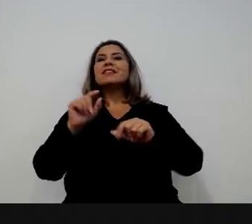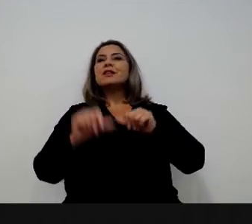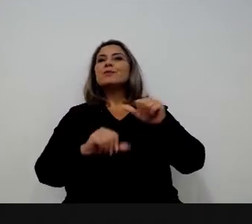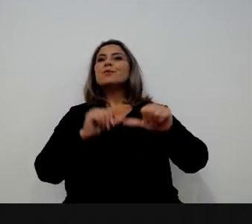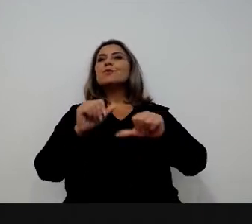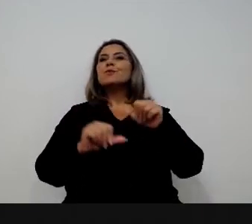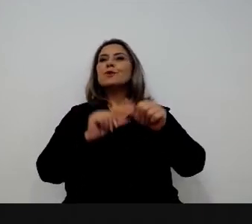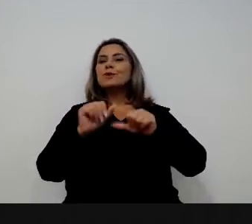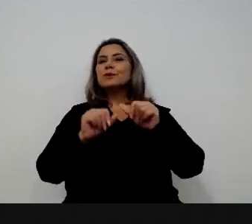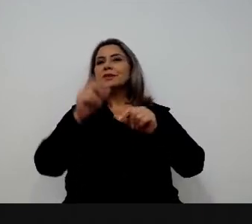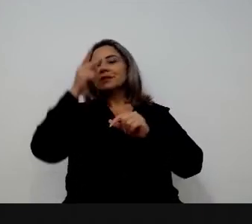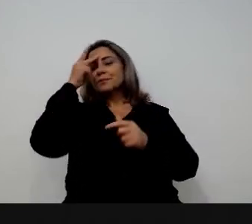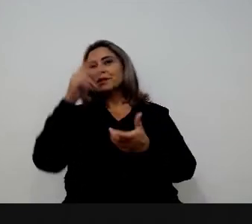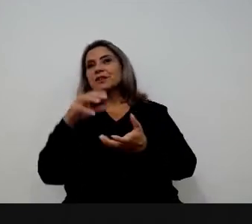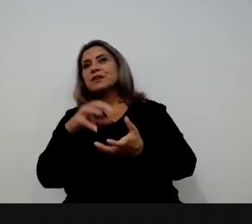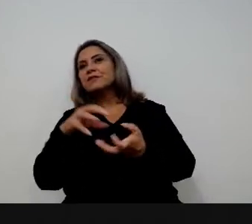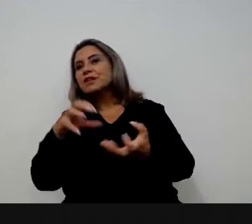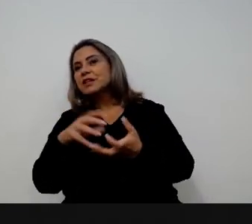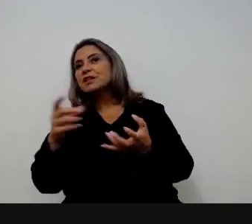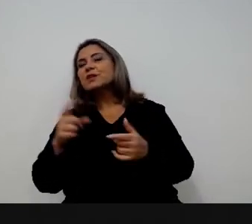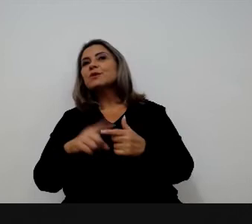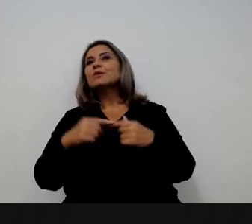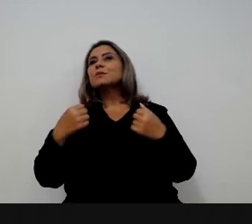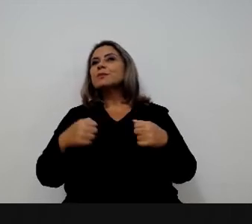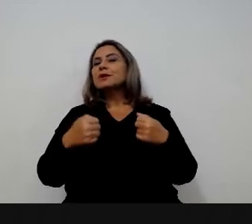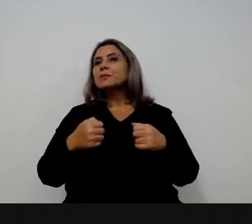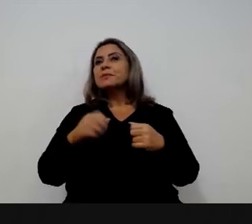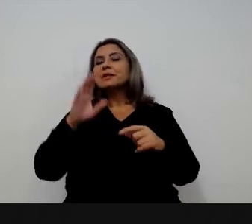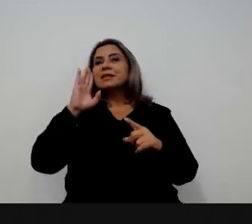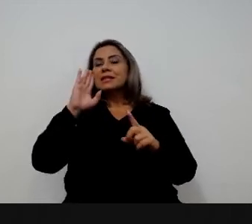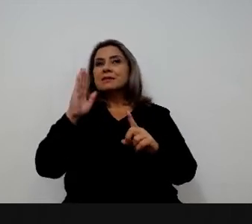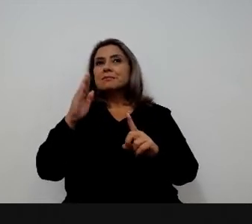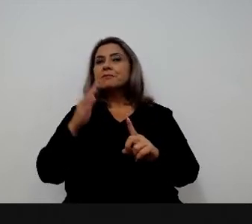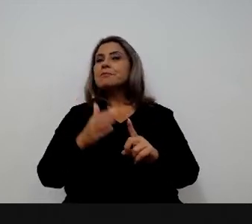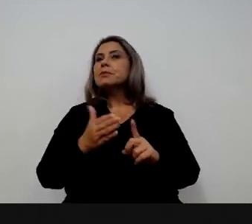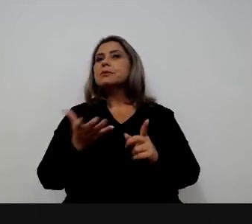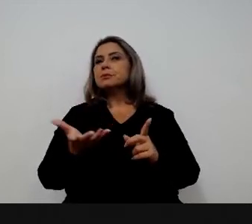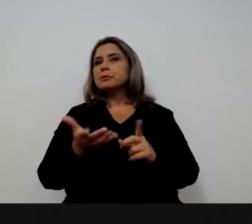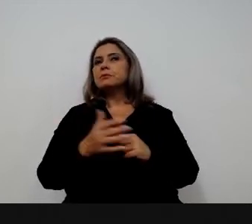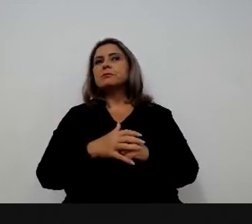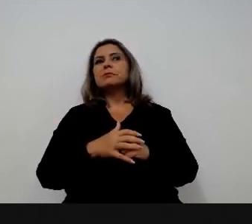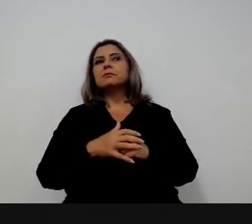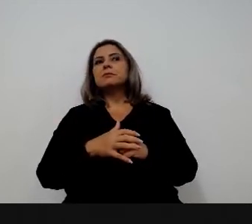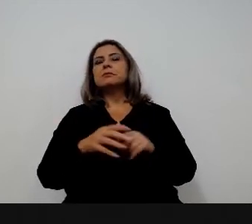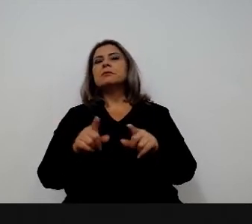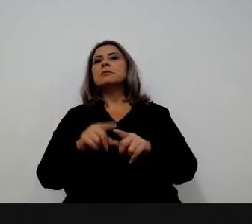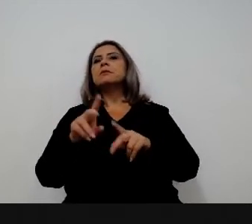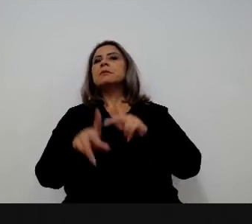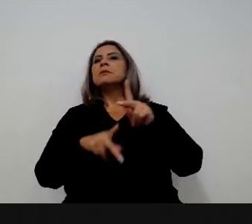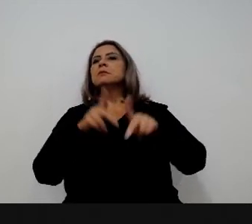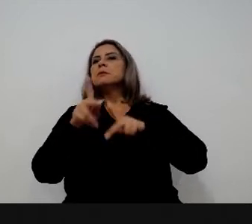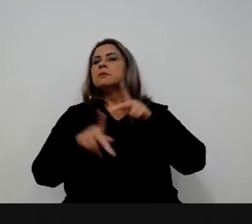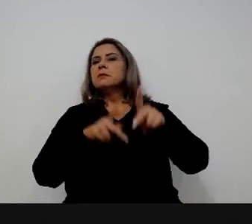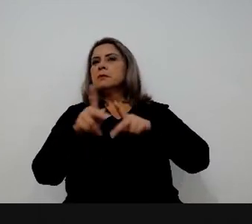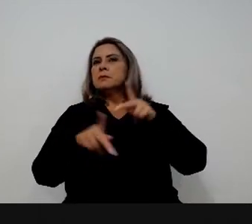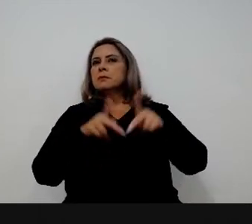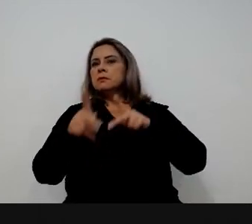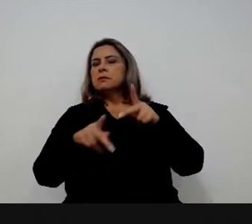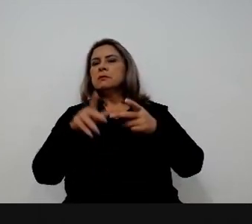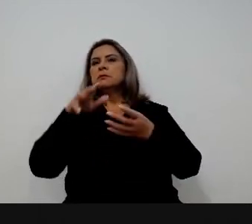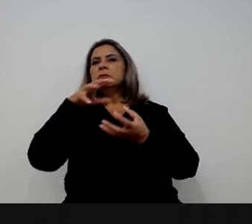muda. As pessoas envelhecem, por exemplo, a gente precisa ter uma priorização, por exemplo, da nossa população mais idosa,